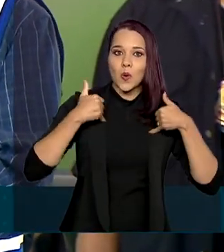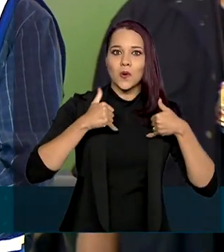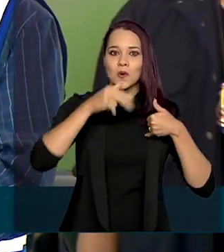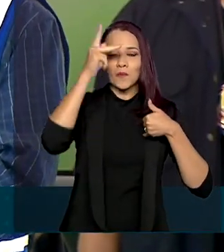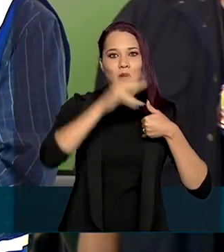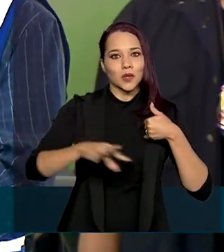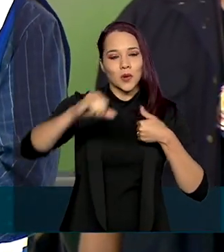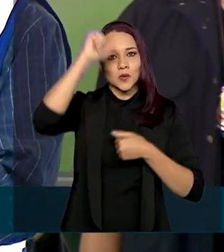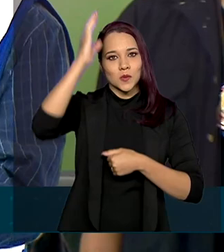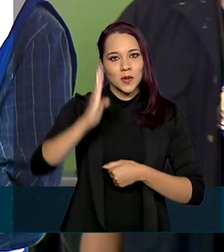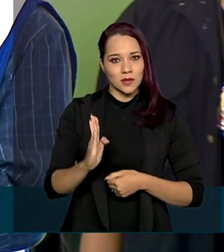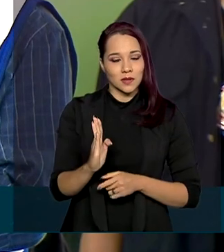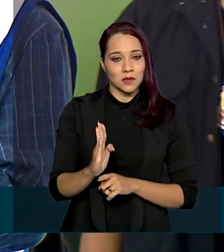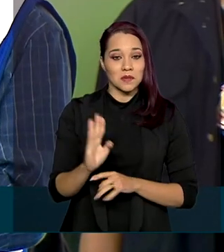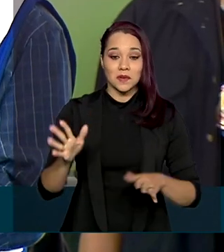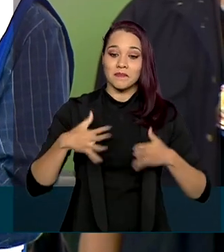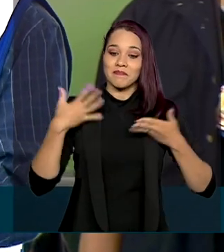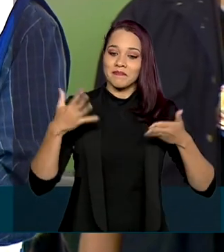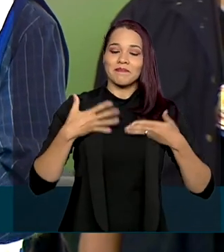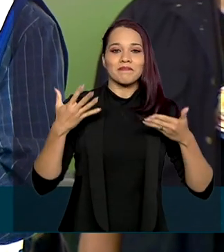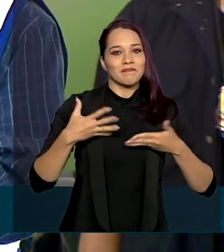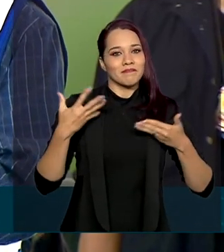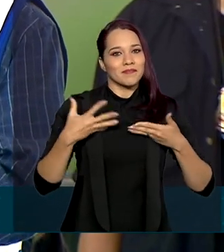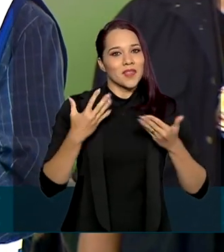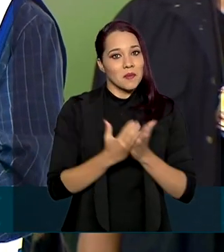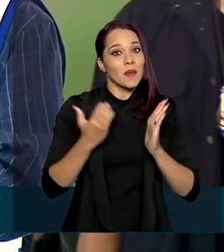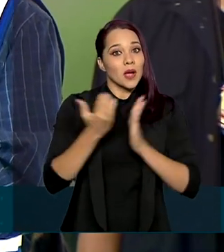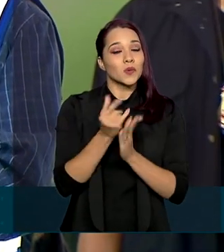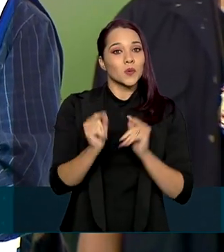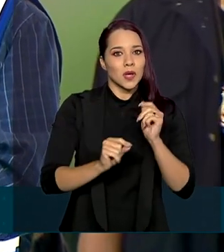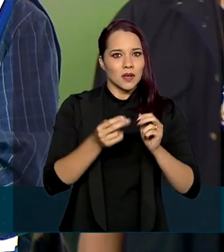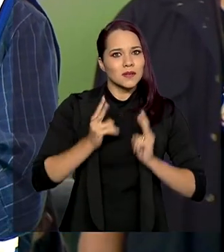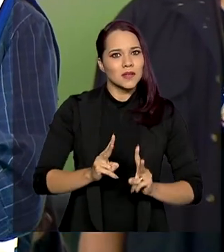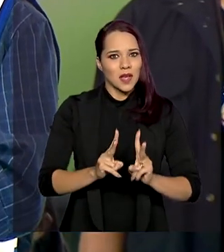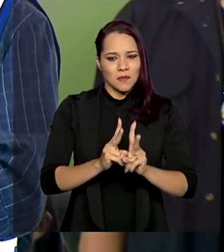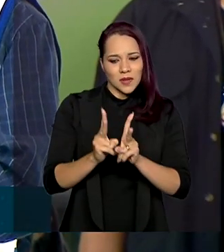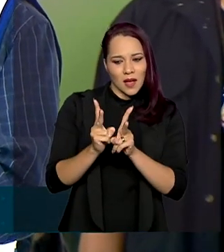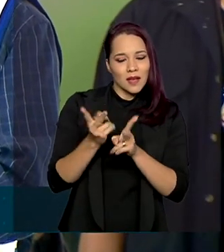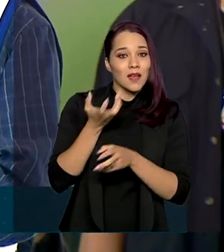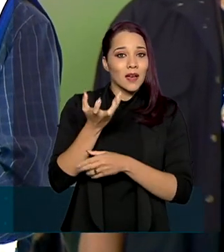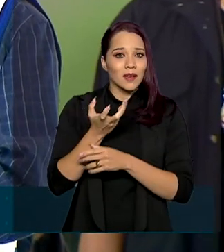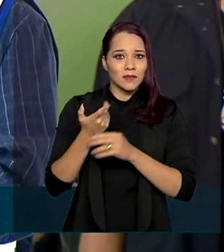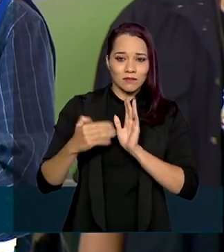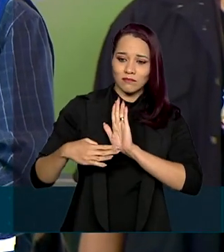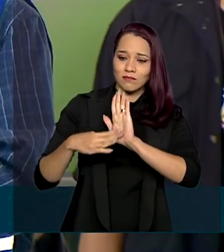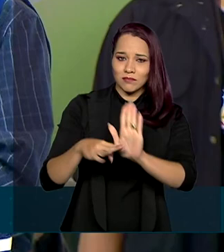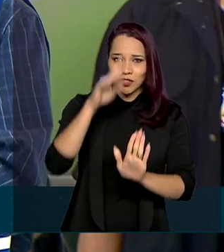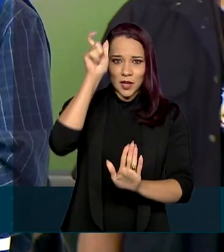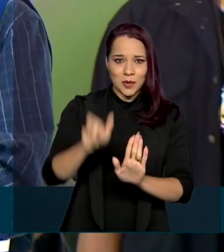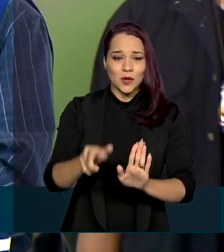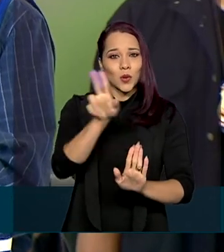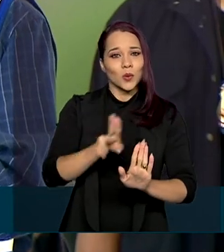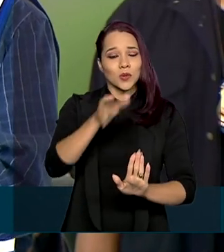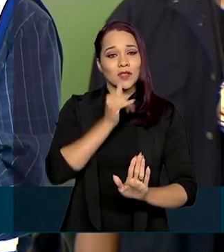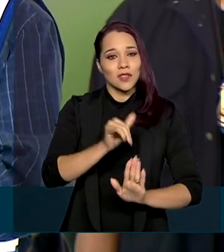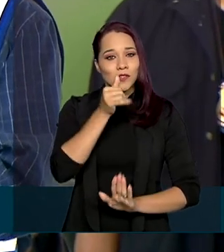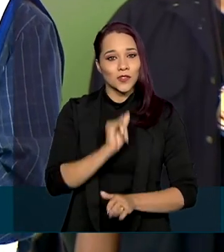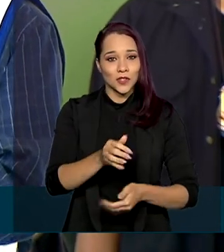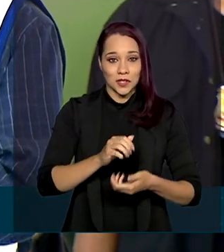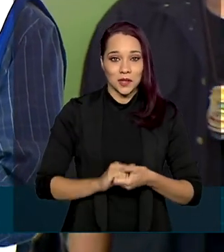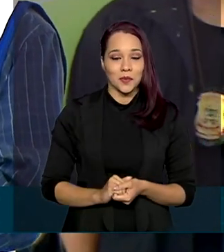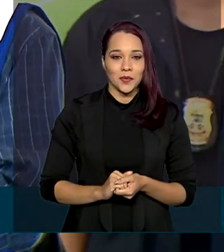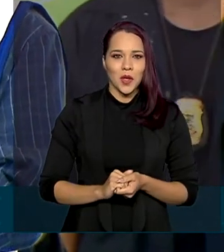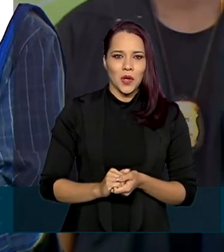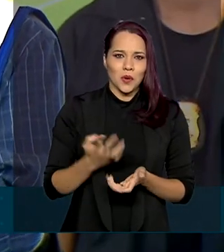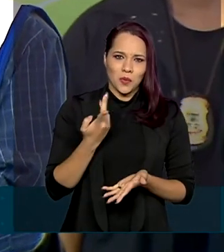brasileiros. E nos anima ainda mais a sempre estarmos buscando atender o consumidor de energia elétrica, com